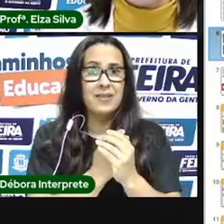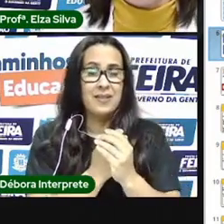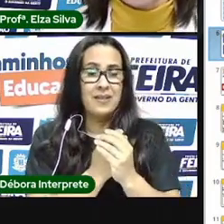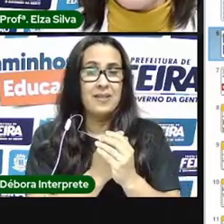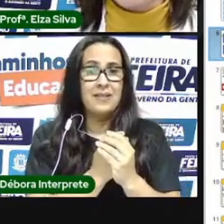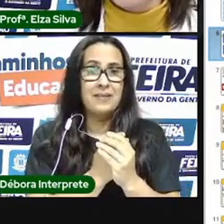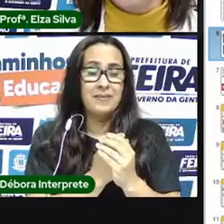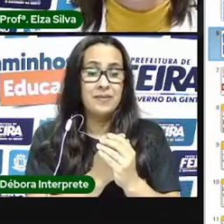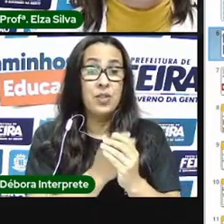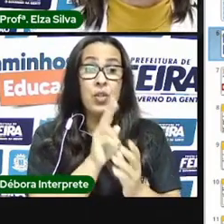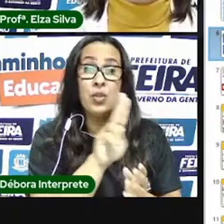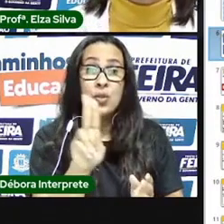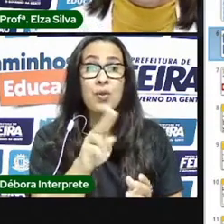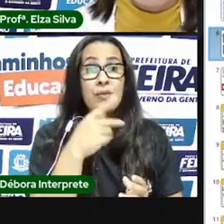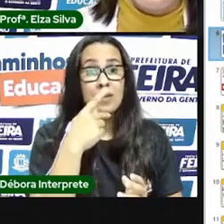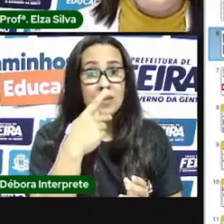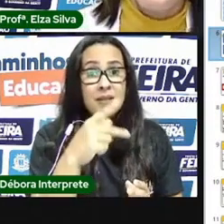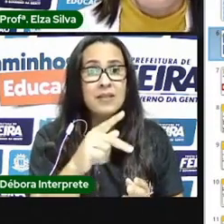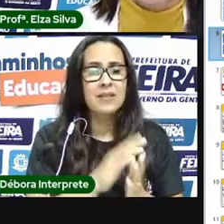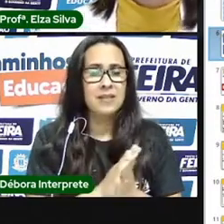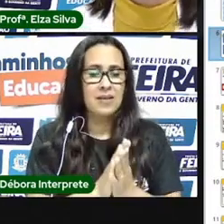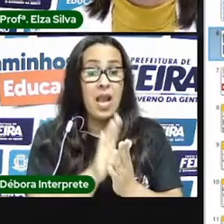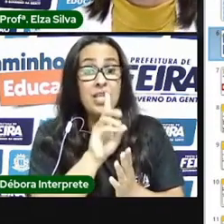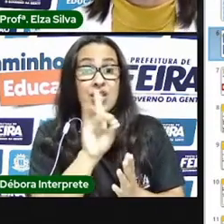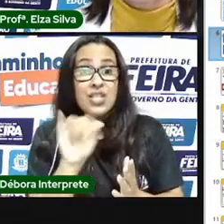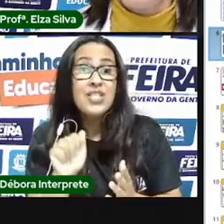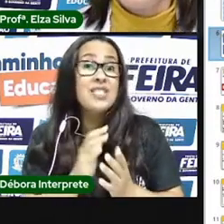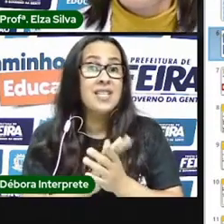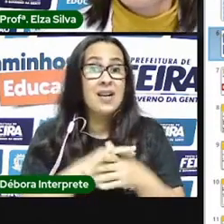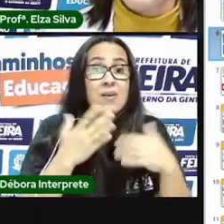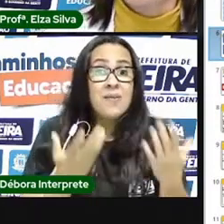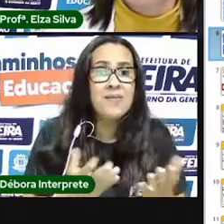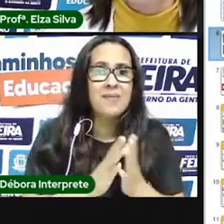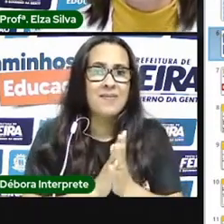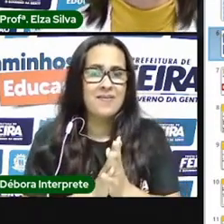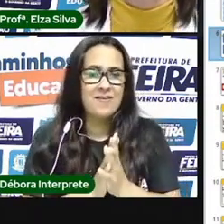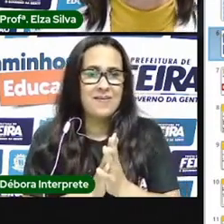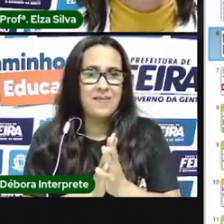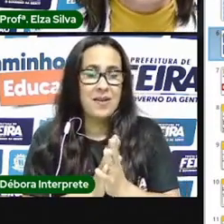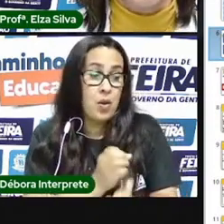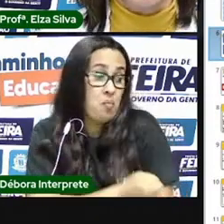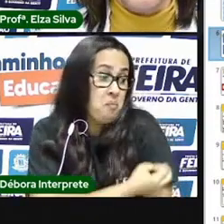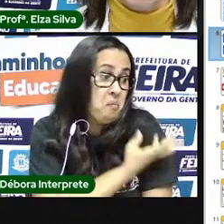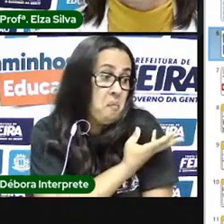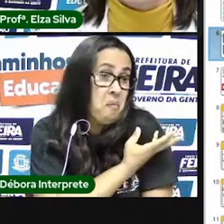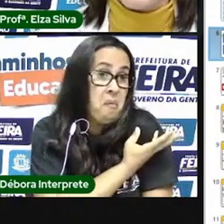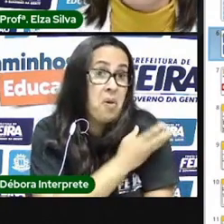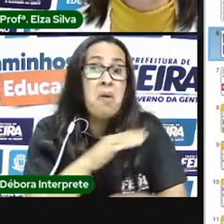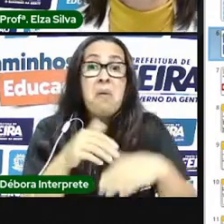E logo abaixo, deixe uma linha para que seu caderno fique bem organizado e coloque o título.